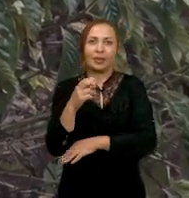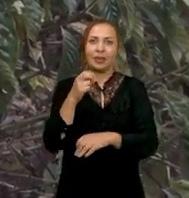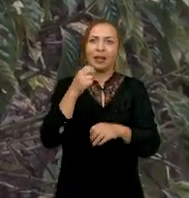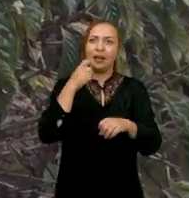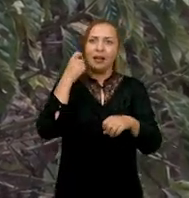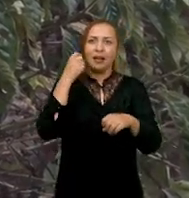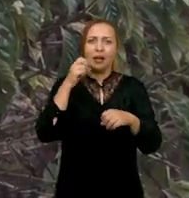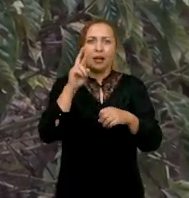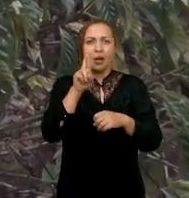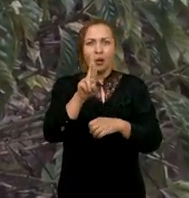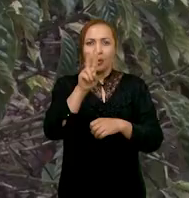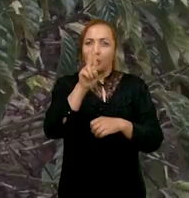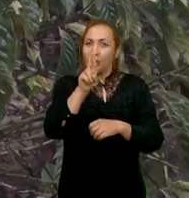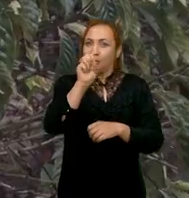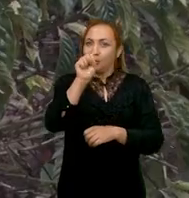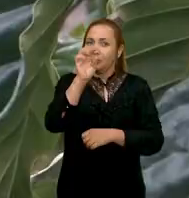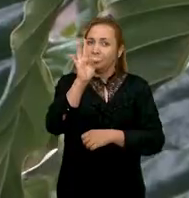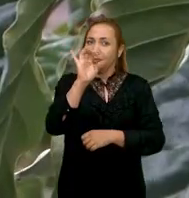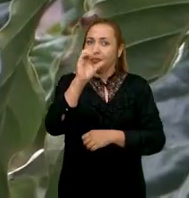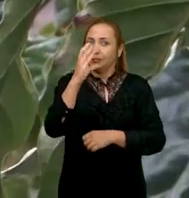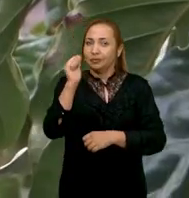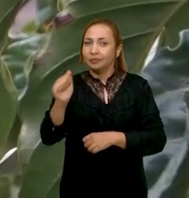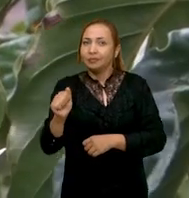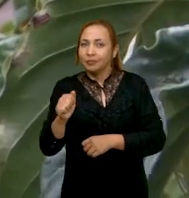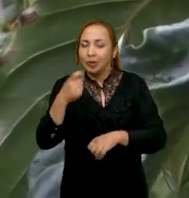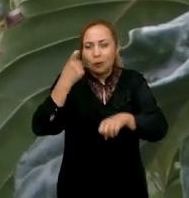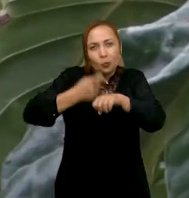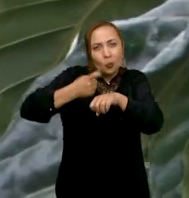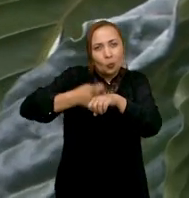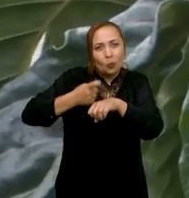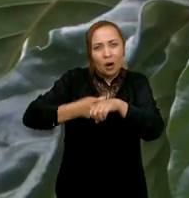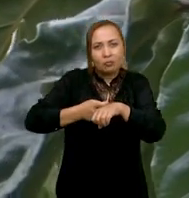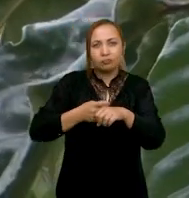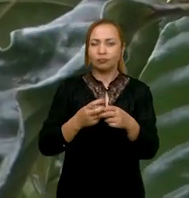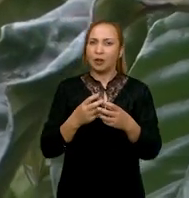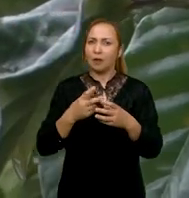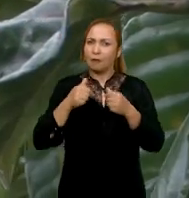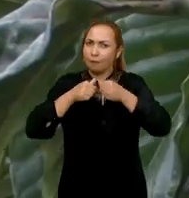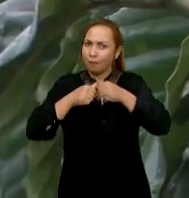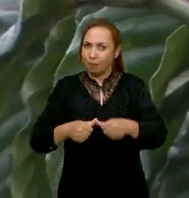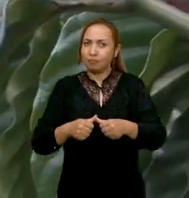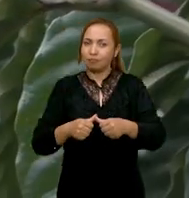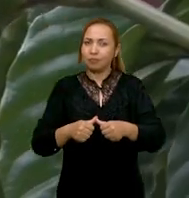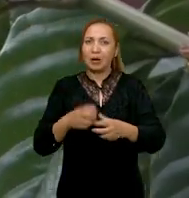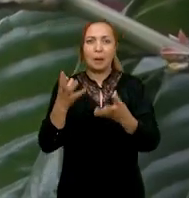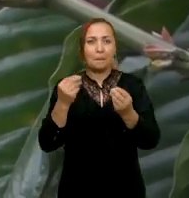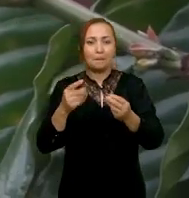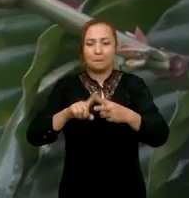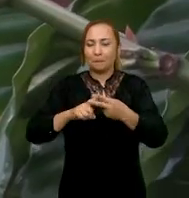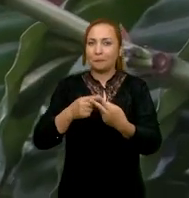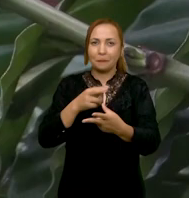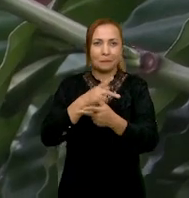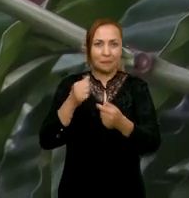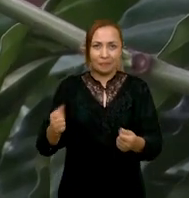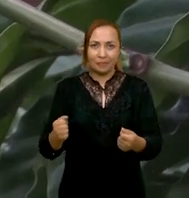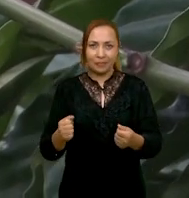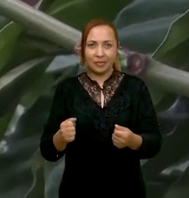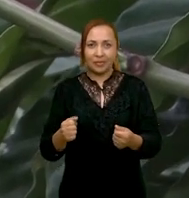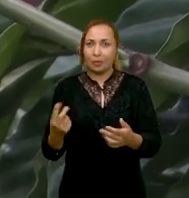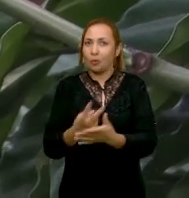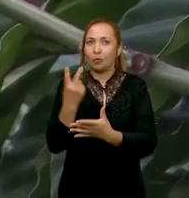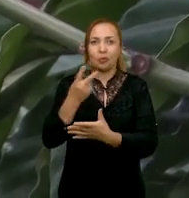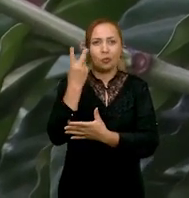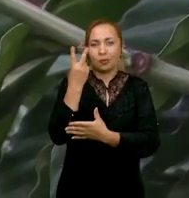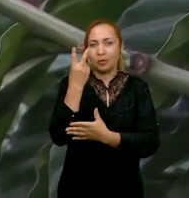o café conilon é uma planta bem rústica, é uma planta que vai muito produtiva, o